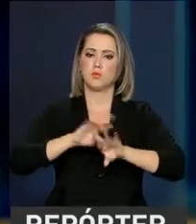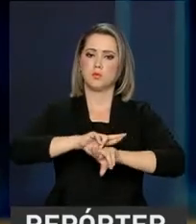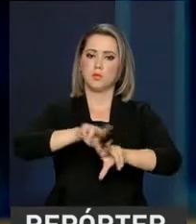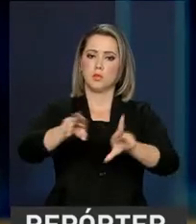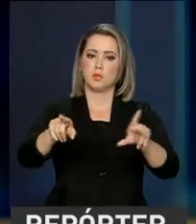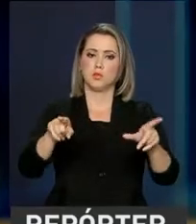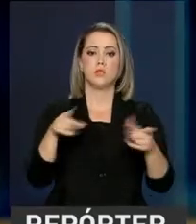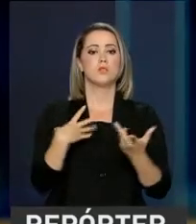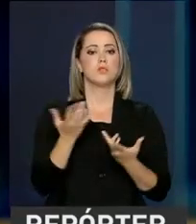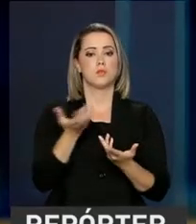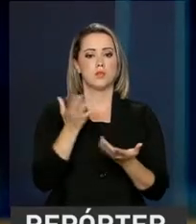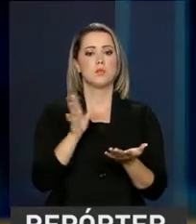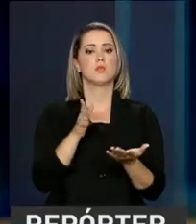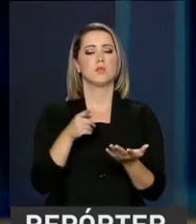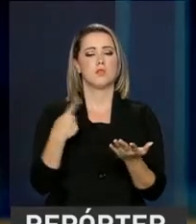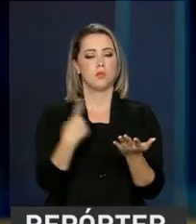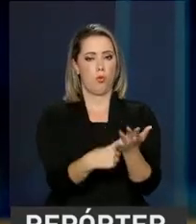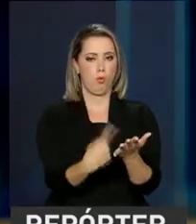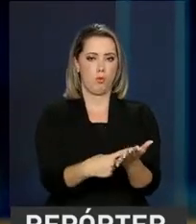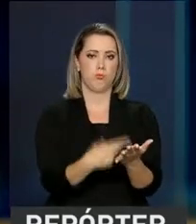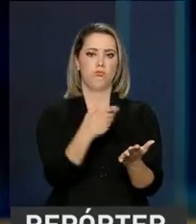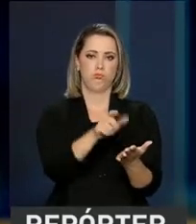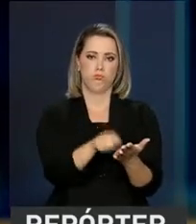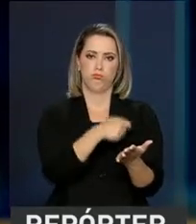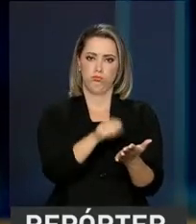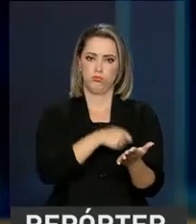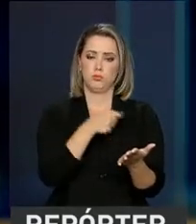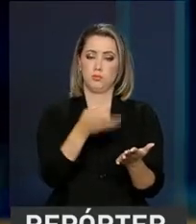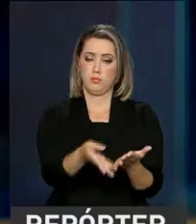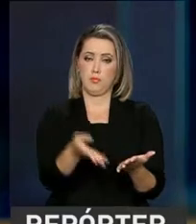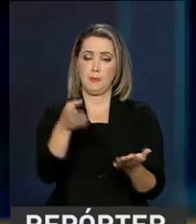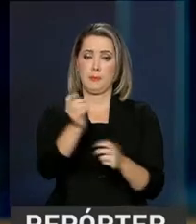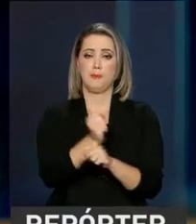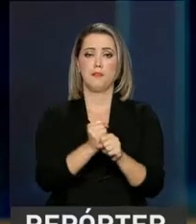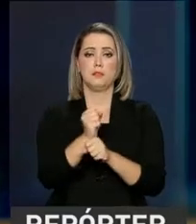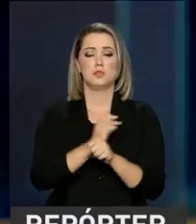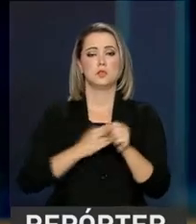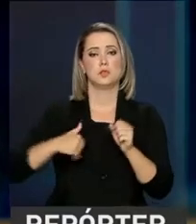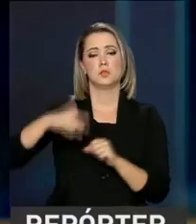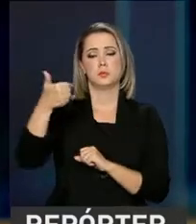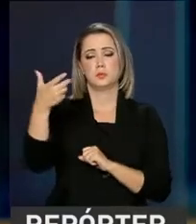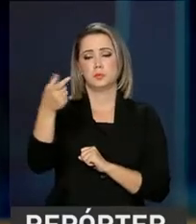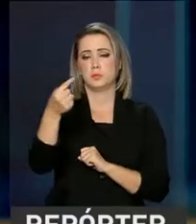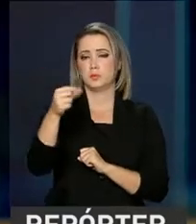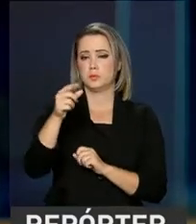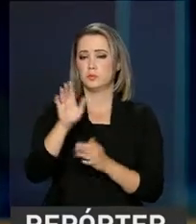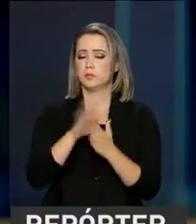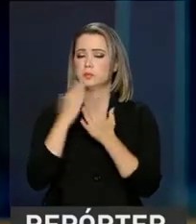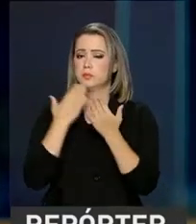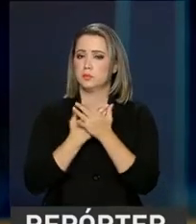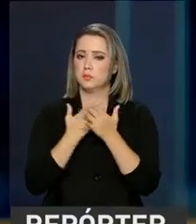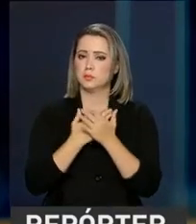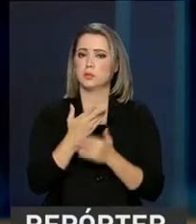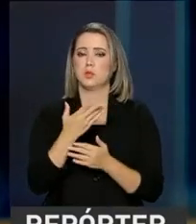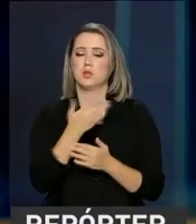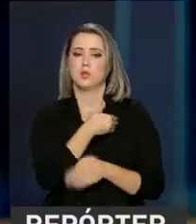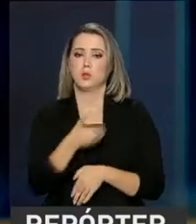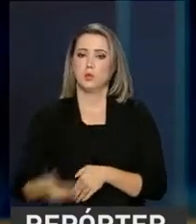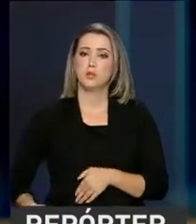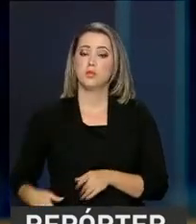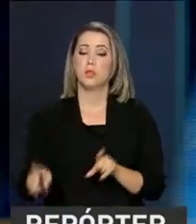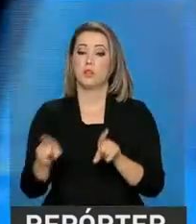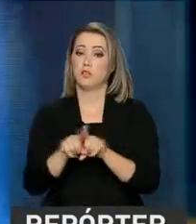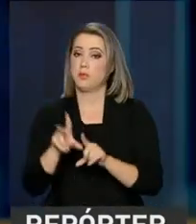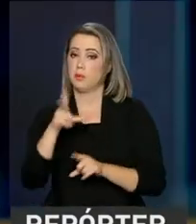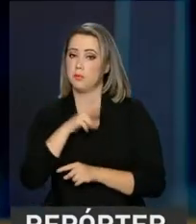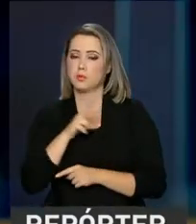muitas delas façam a adesão. O INEP espera avaliar este ano mais de 100 mil escolas, entre públicas e privadas, um